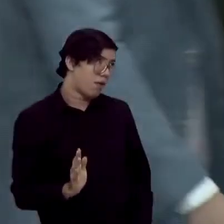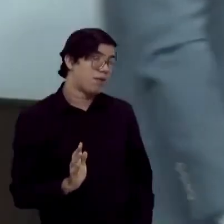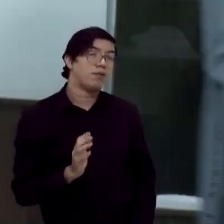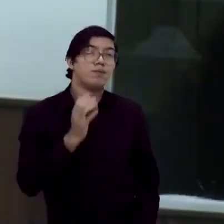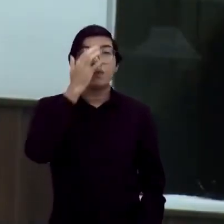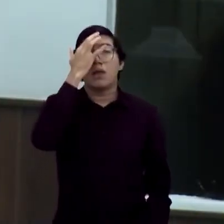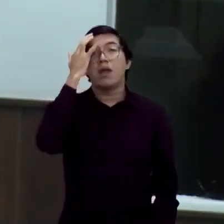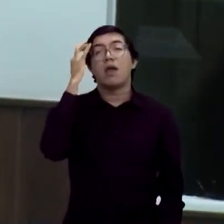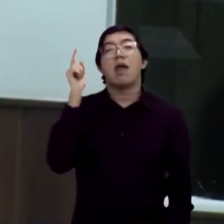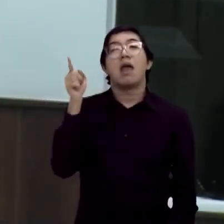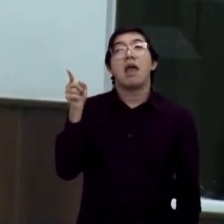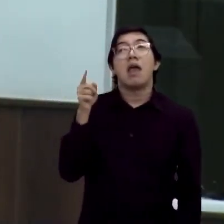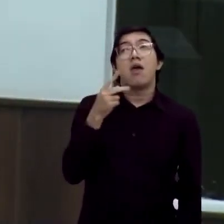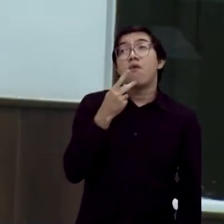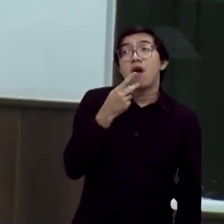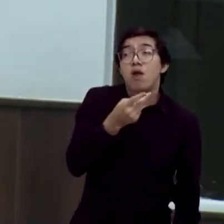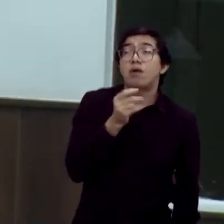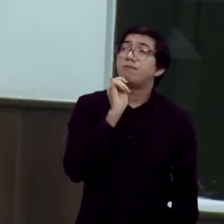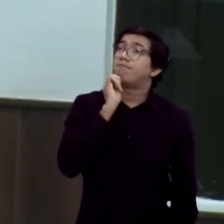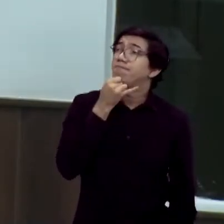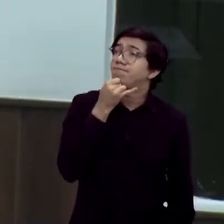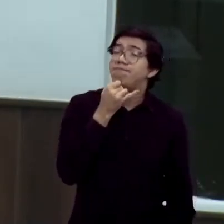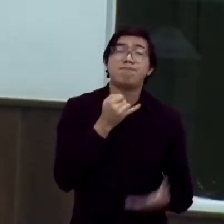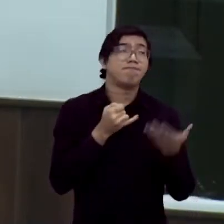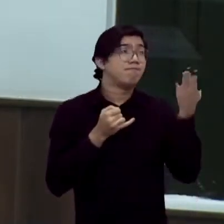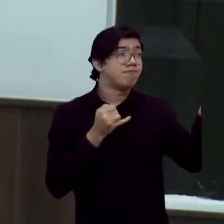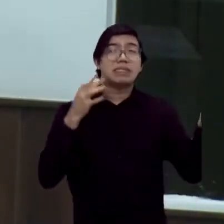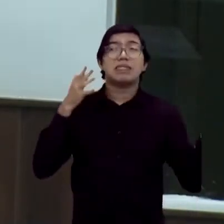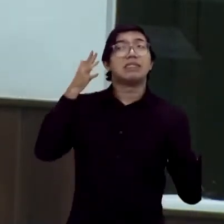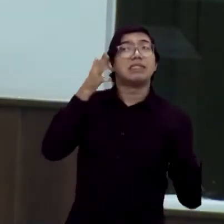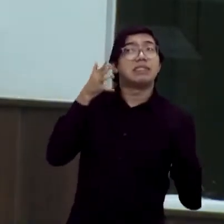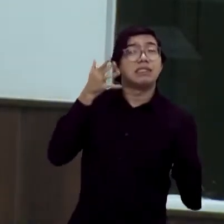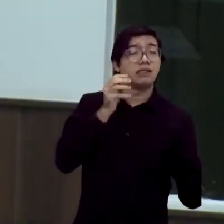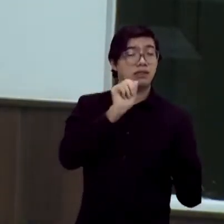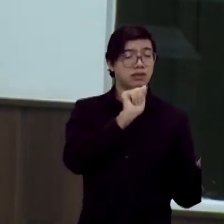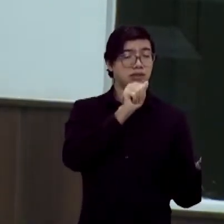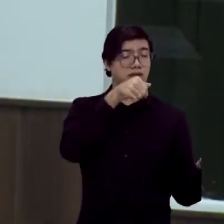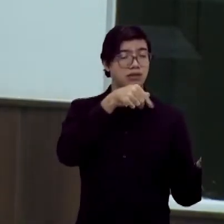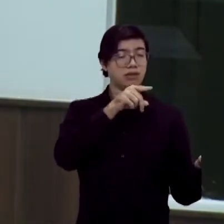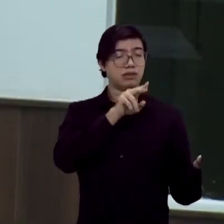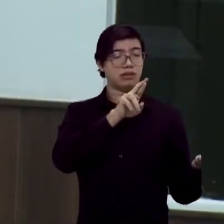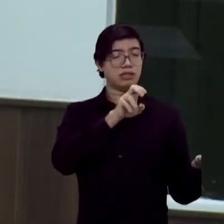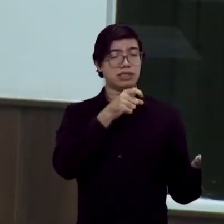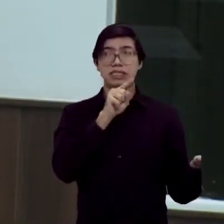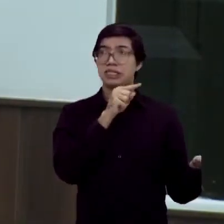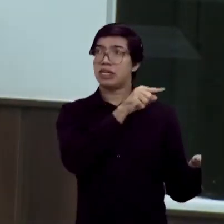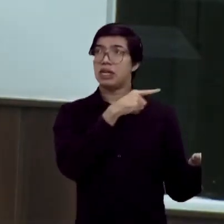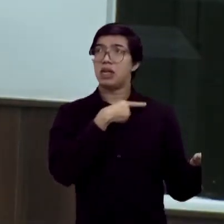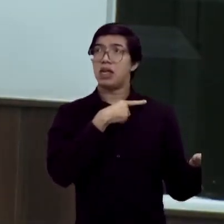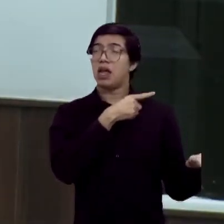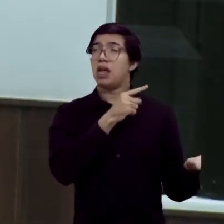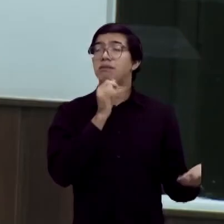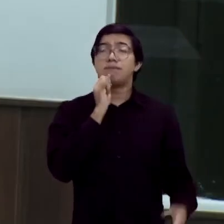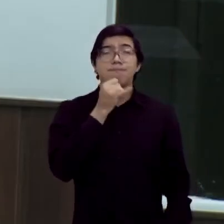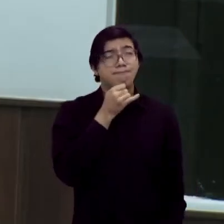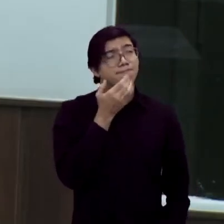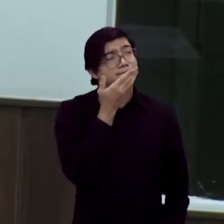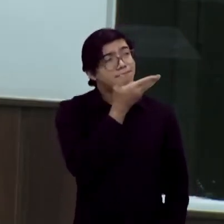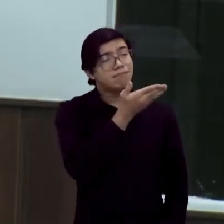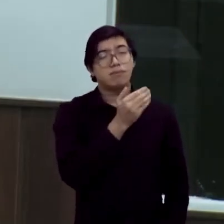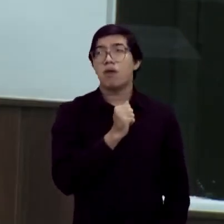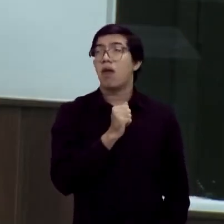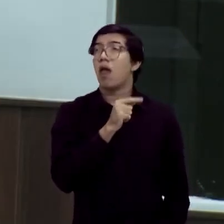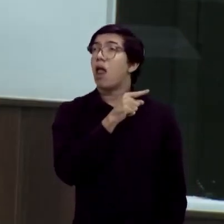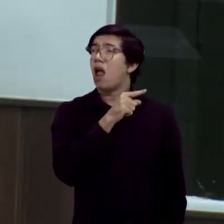a fala do André Figueiredo. Eu não, eu parabenizo a fala do André Figueiredo. Em relação às